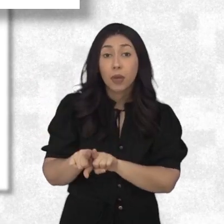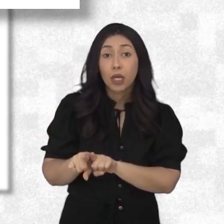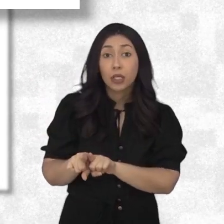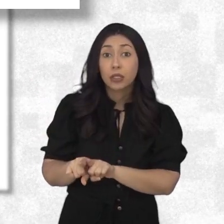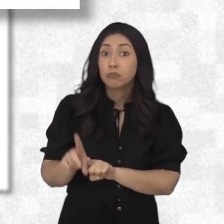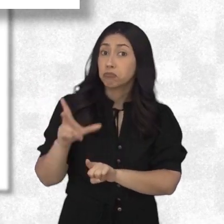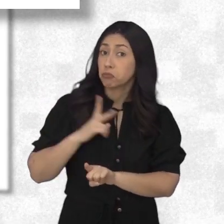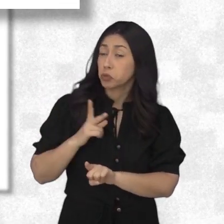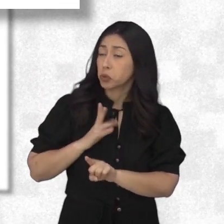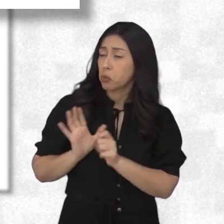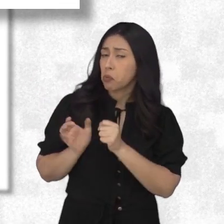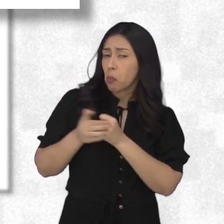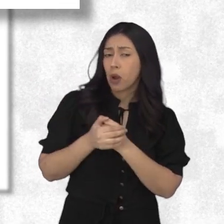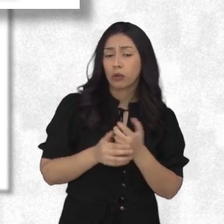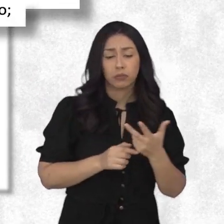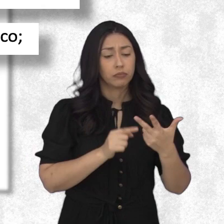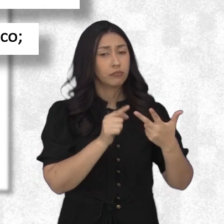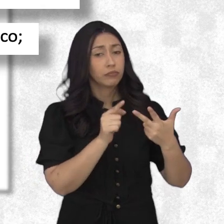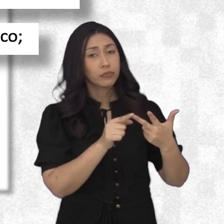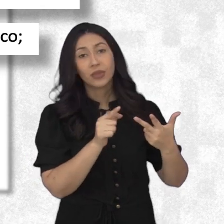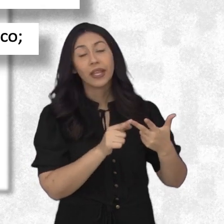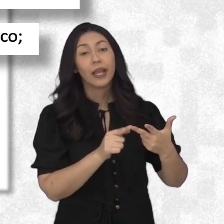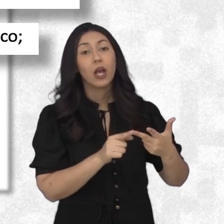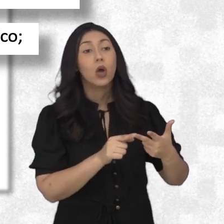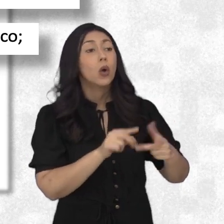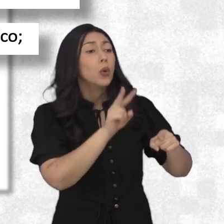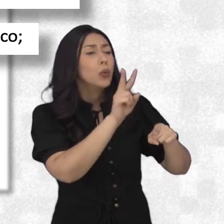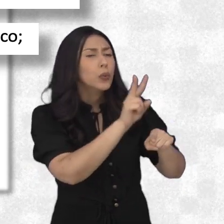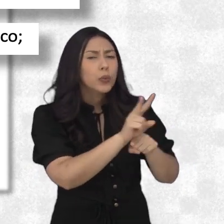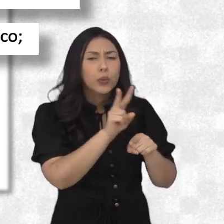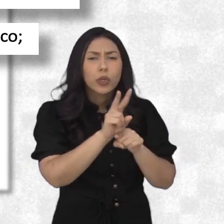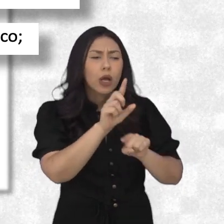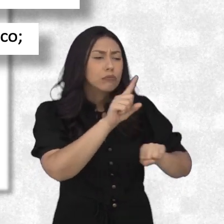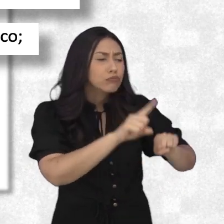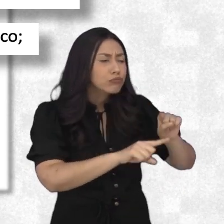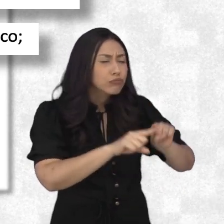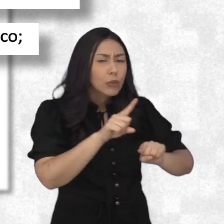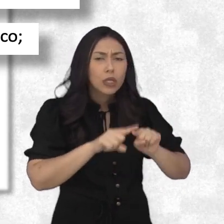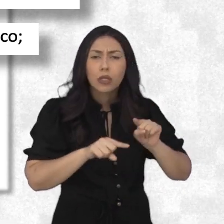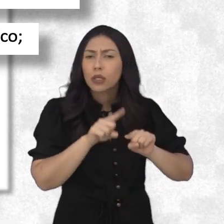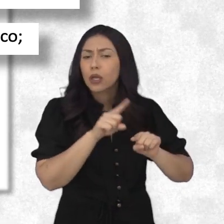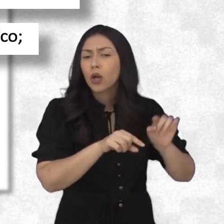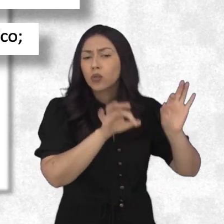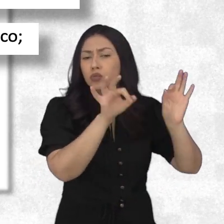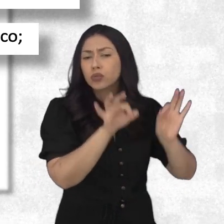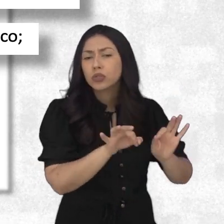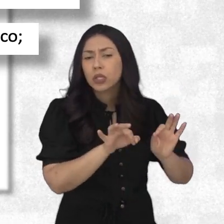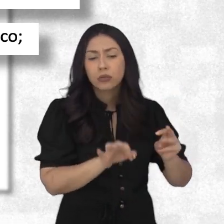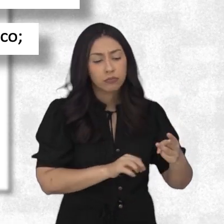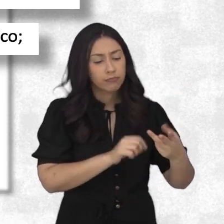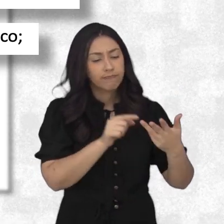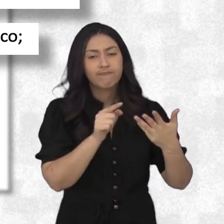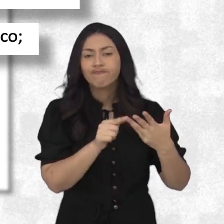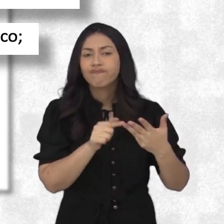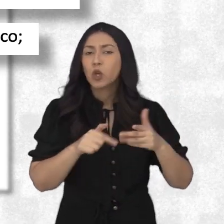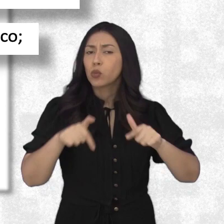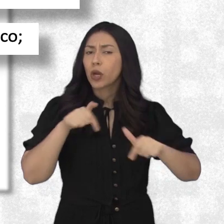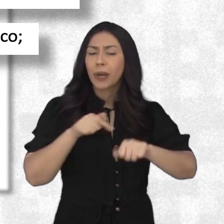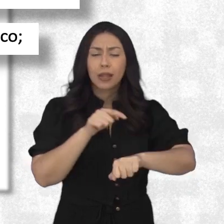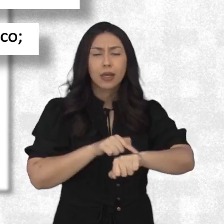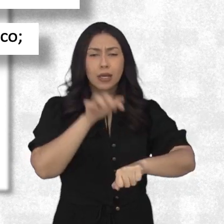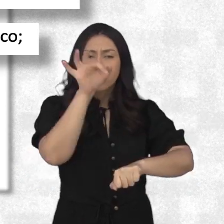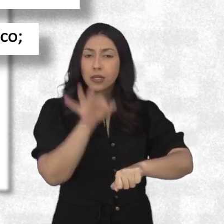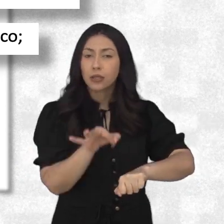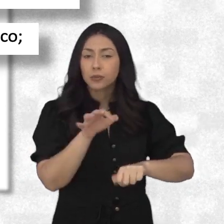as protegidas por sigilo, zelar pela economia do material e a conservação do patrimônio público e ser assíduo e